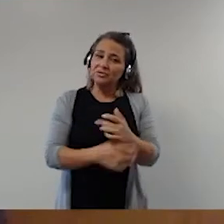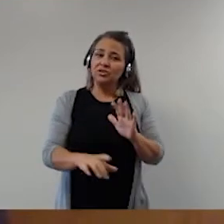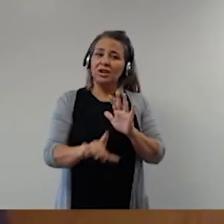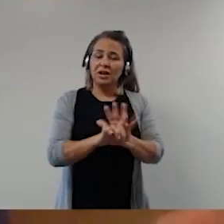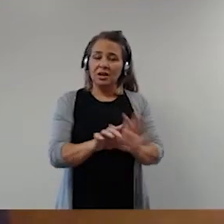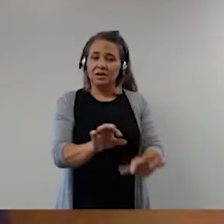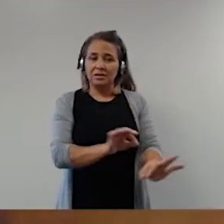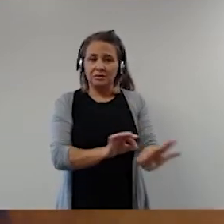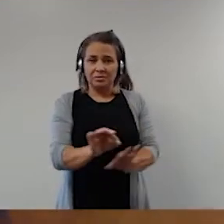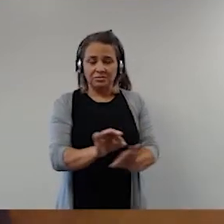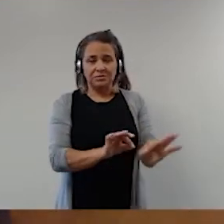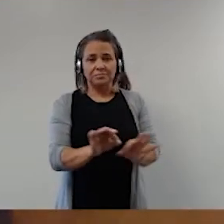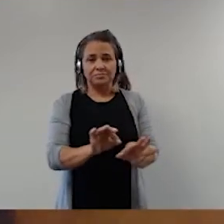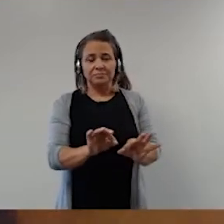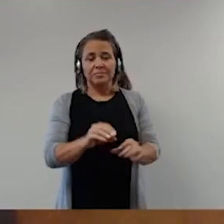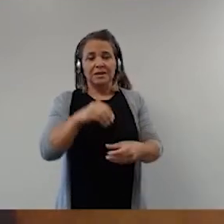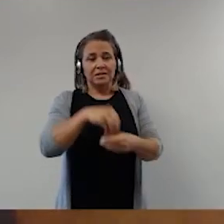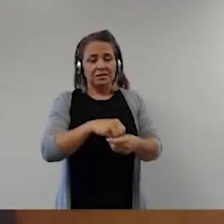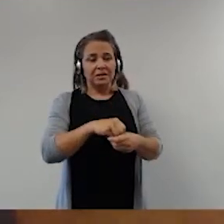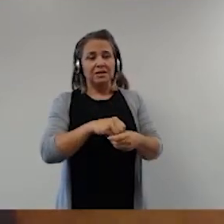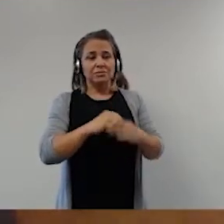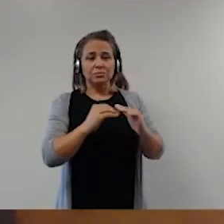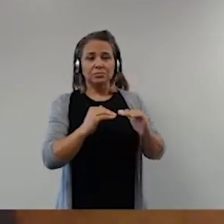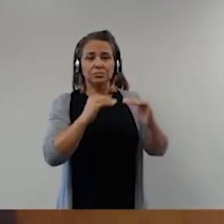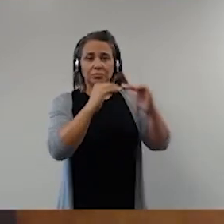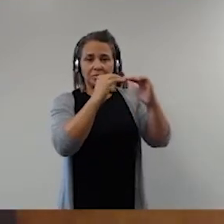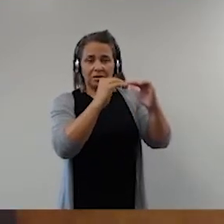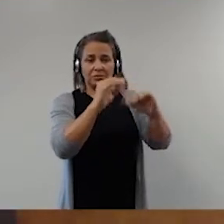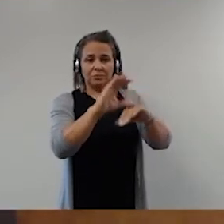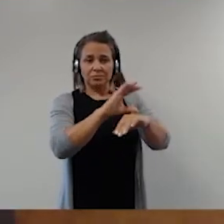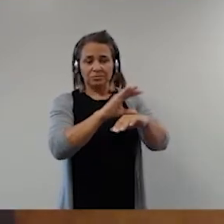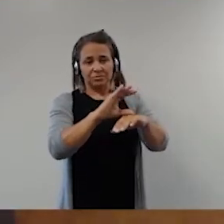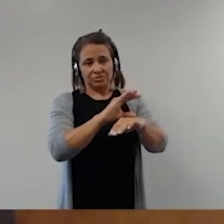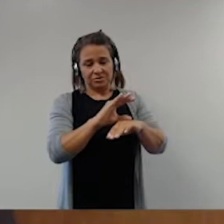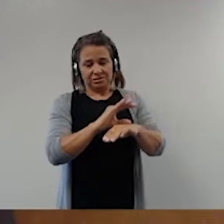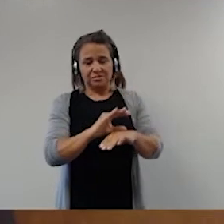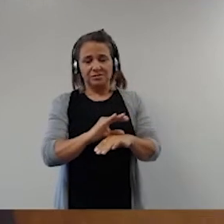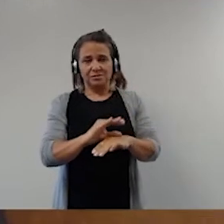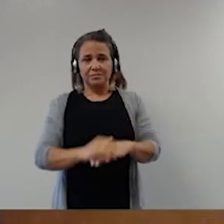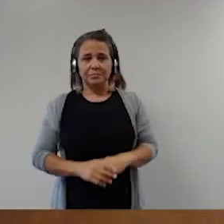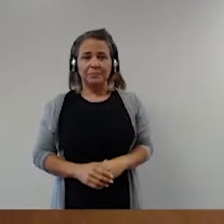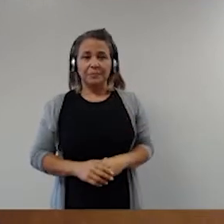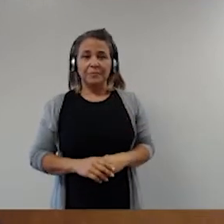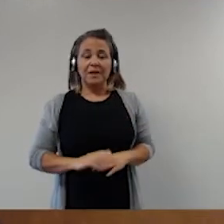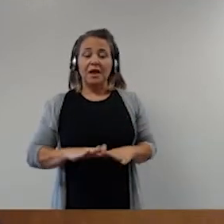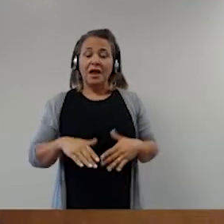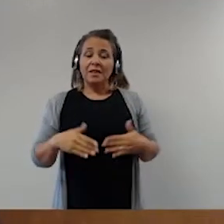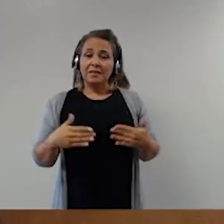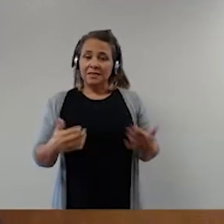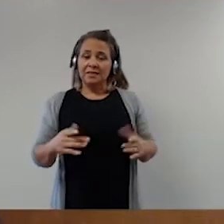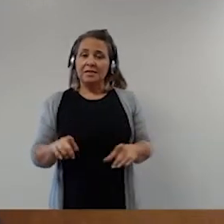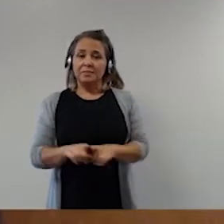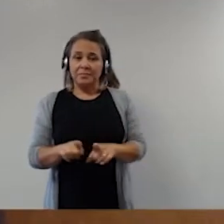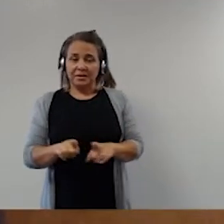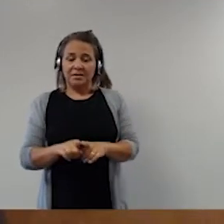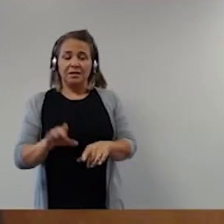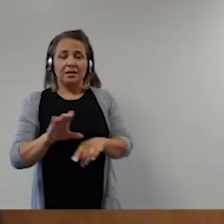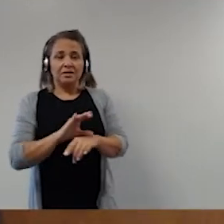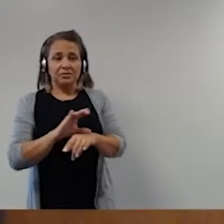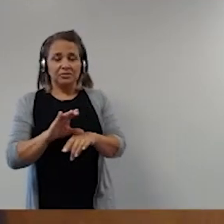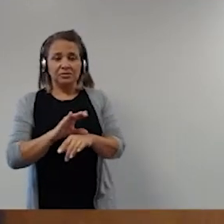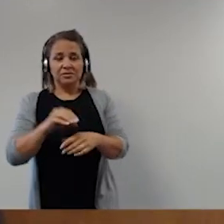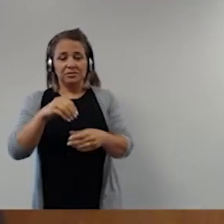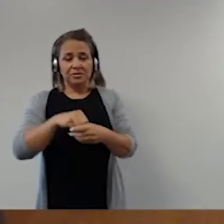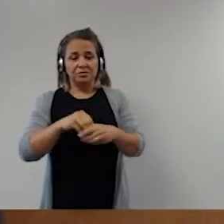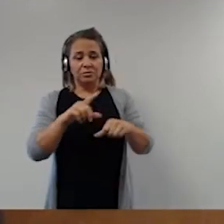Lei e da Ordem, obviamente, dentro dos marcos constitucionais. Além disso, a Constituição, no seu